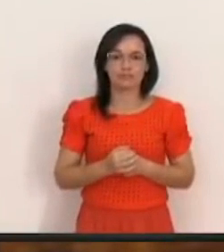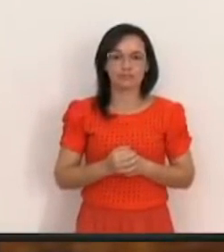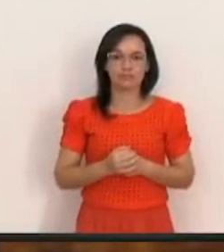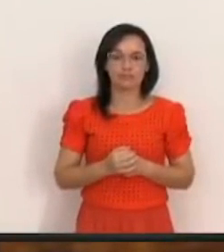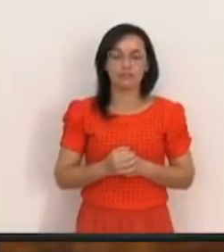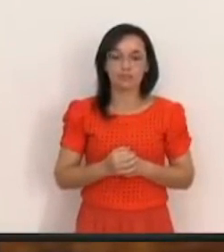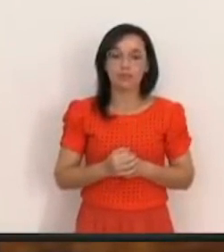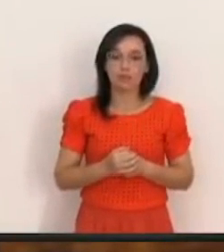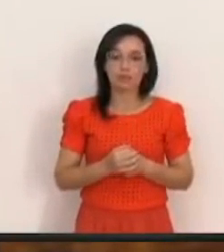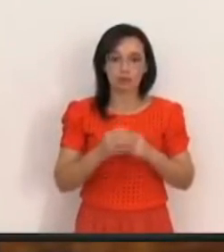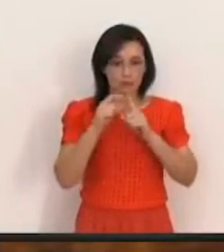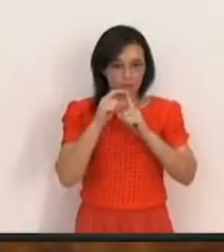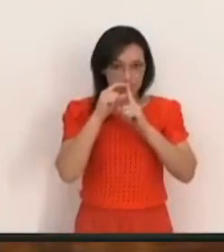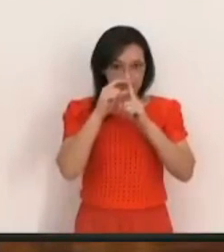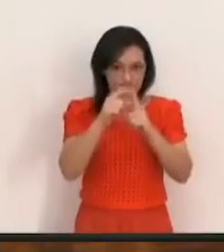palavra fiel